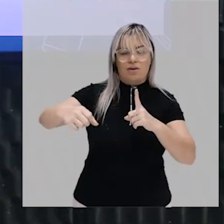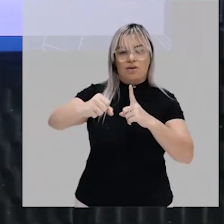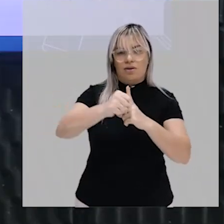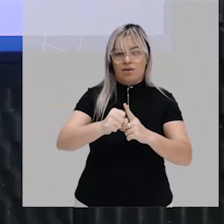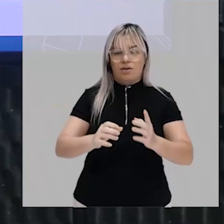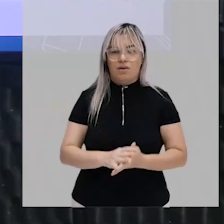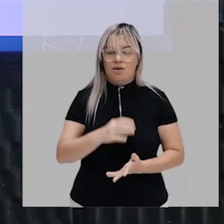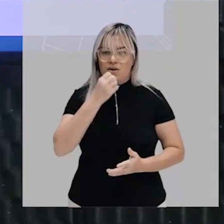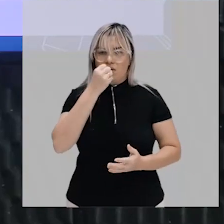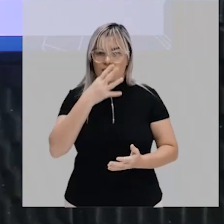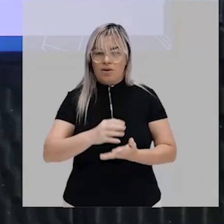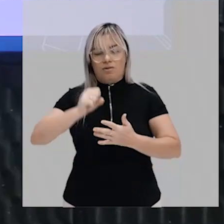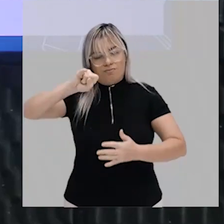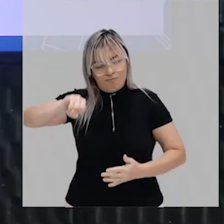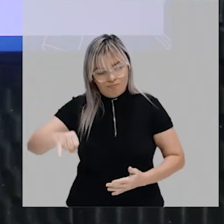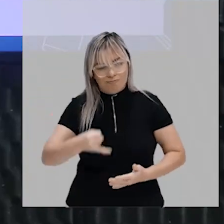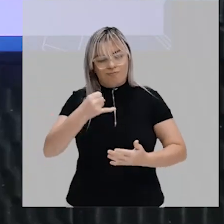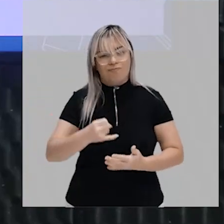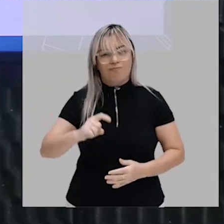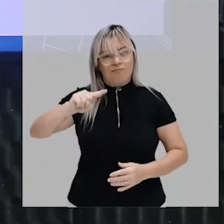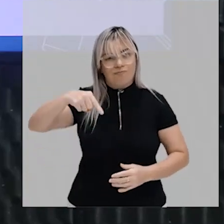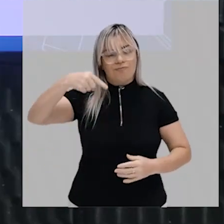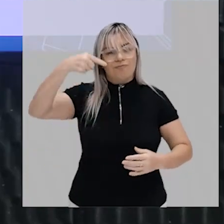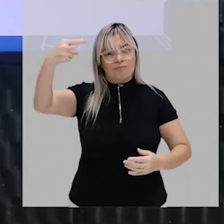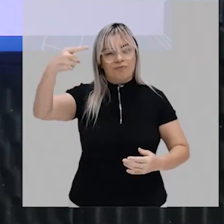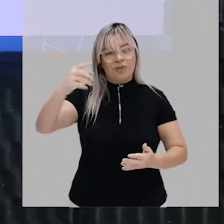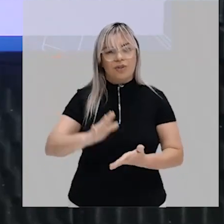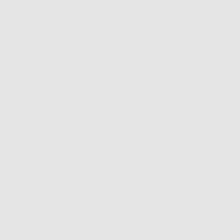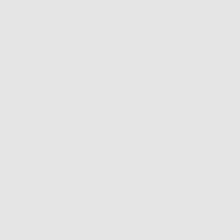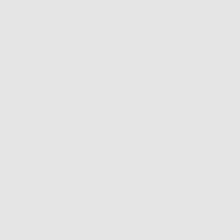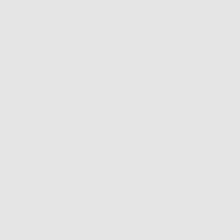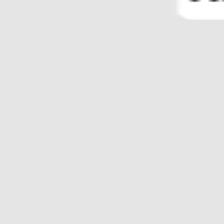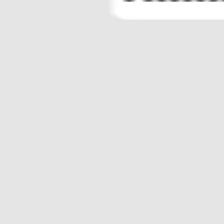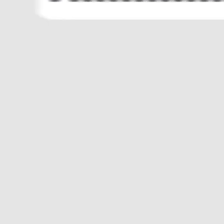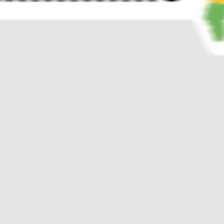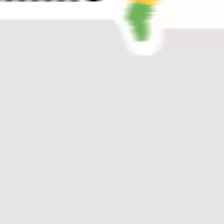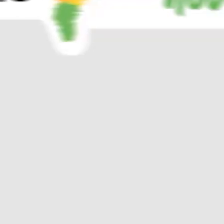e a gente se vê numa próxima videoaula tchau tchau